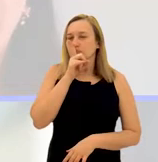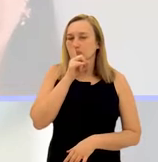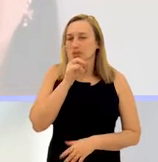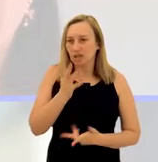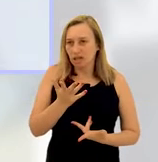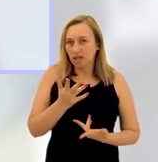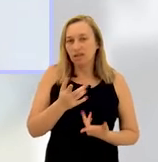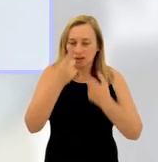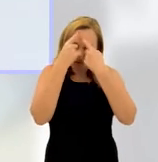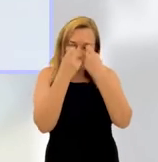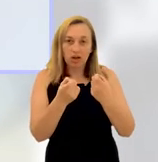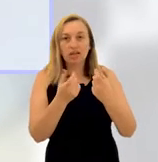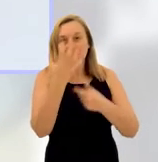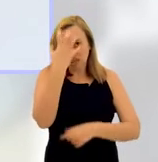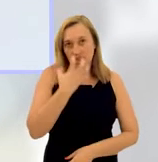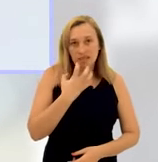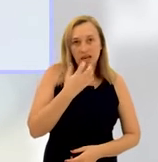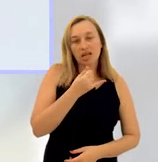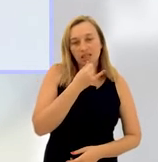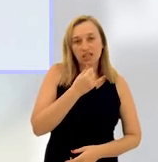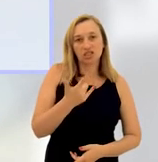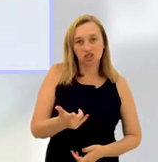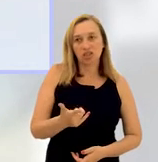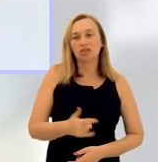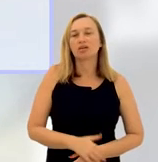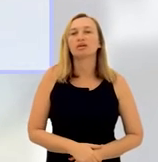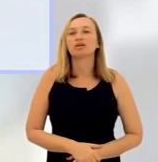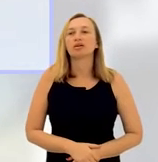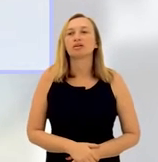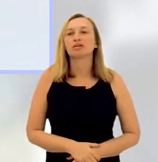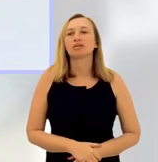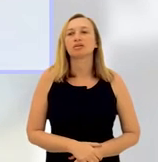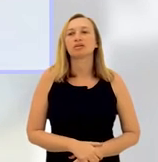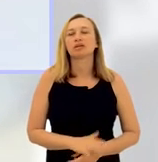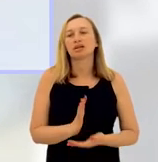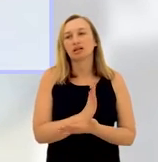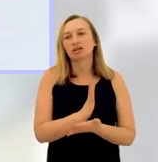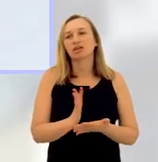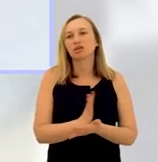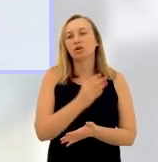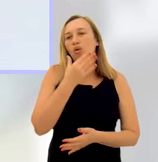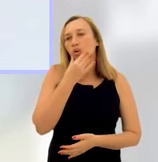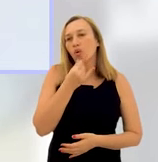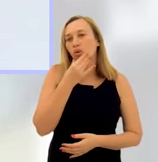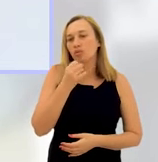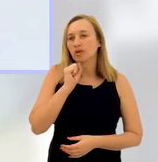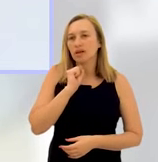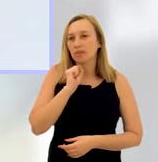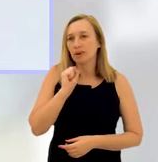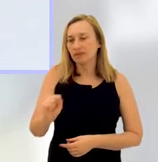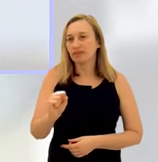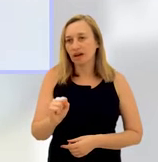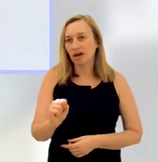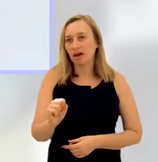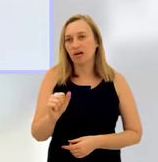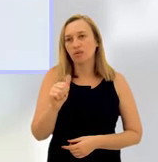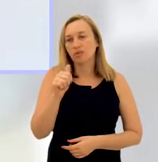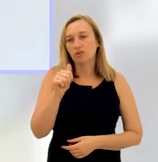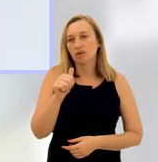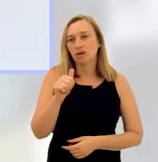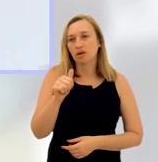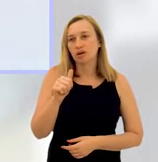algo gravíssimo e muito triste, né? Quando, às vezes, o homem quer matar a